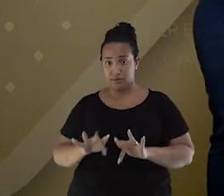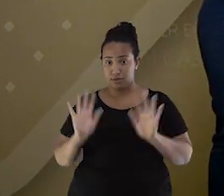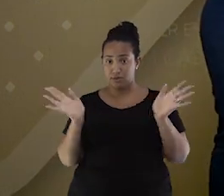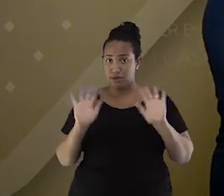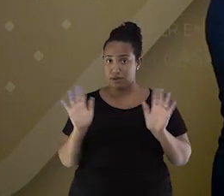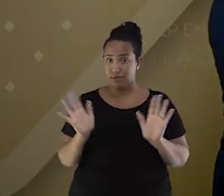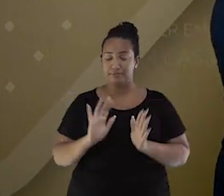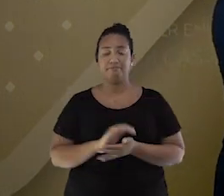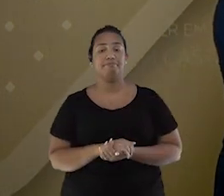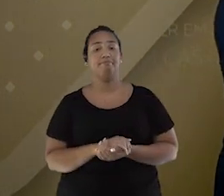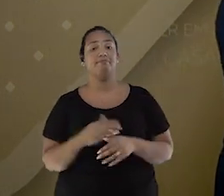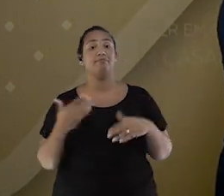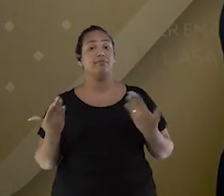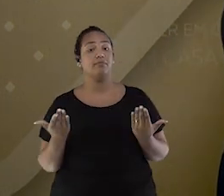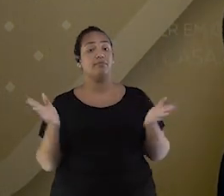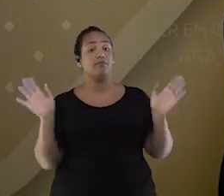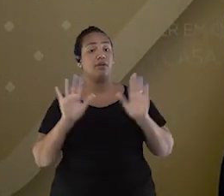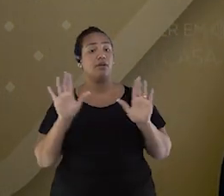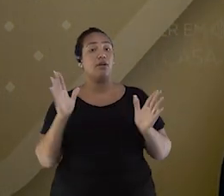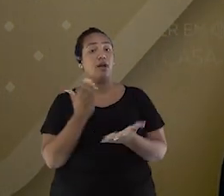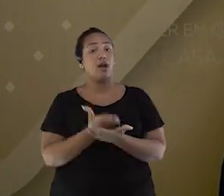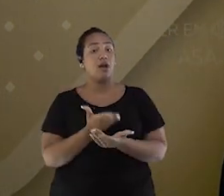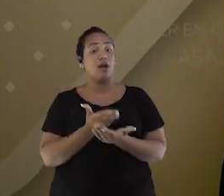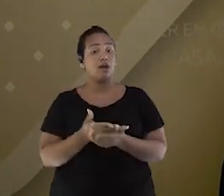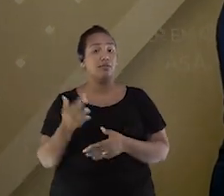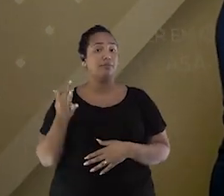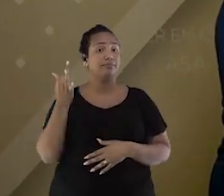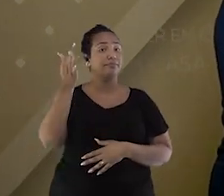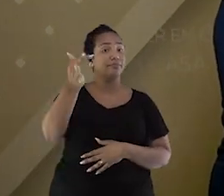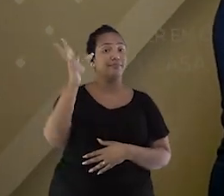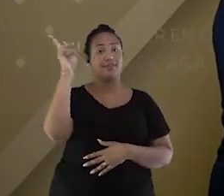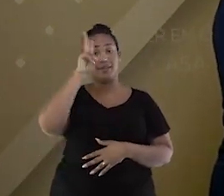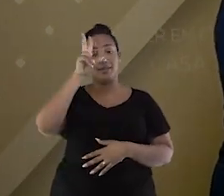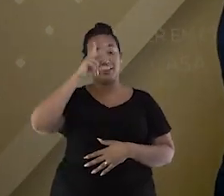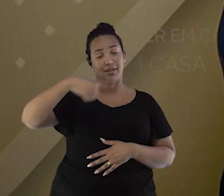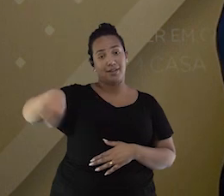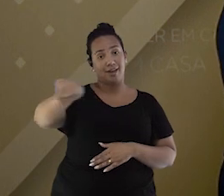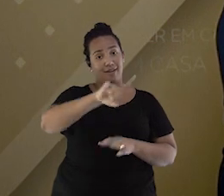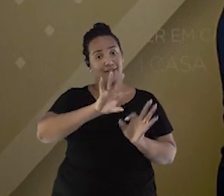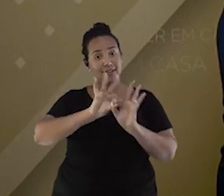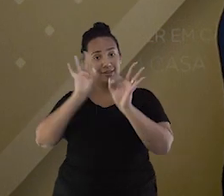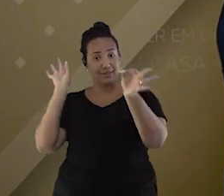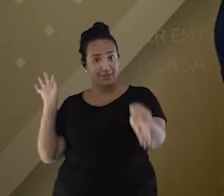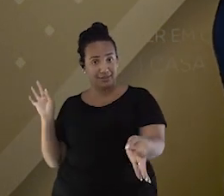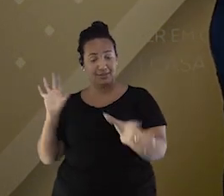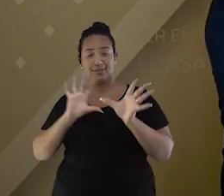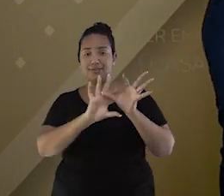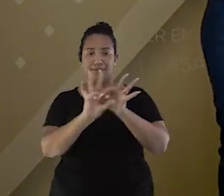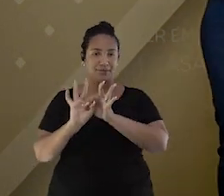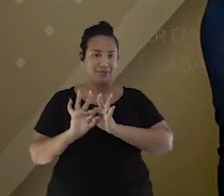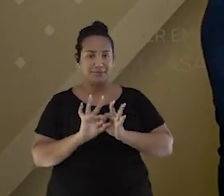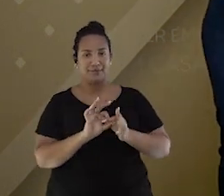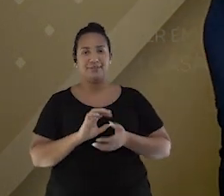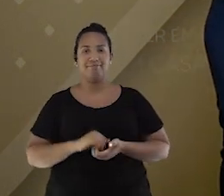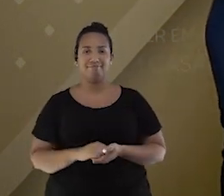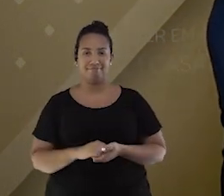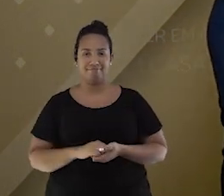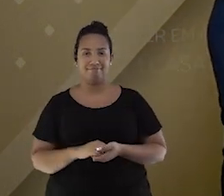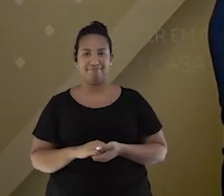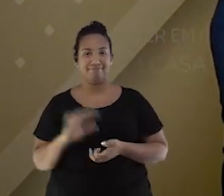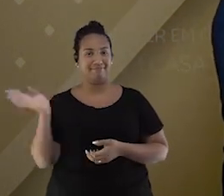Então gente, tchau tchau. Até nosso próximo encontro. E não esqueçam, mesmo distantes, estamos juntos.